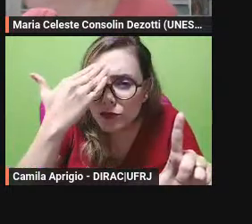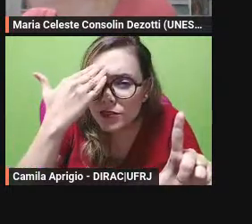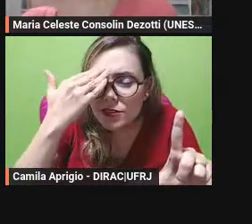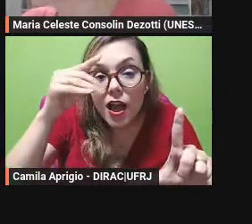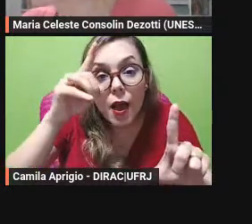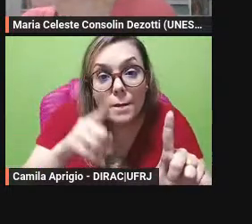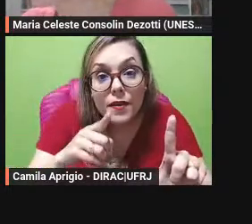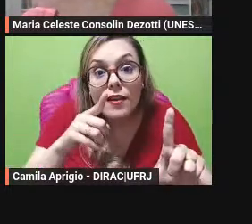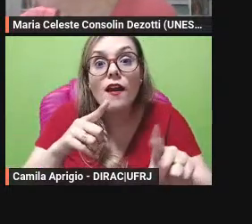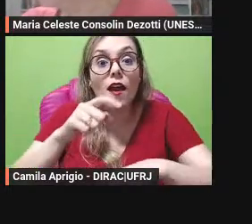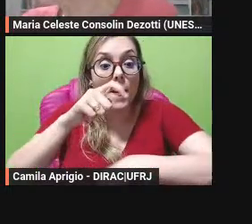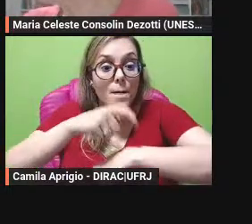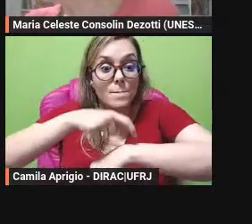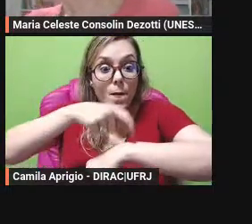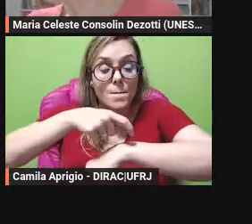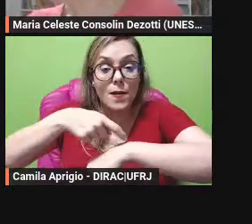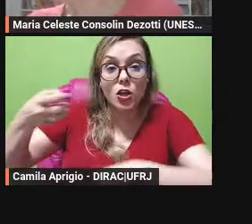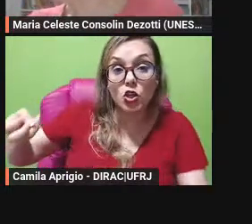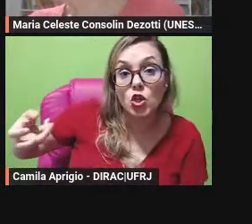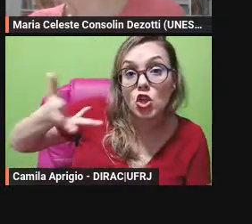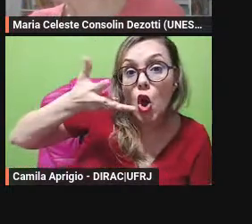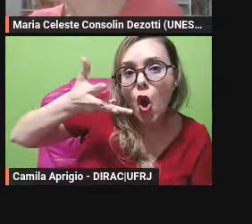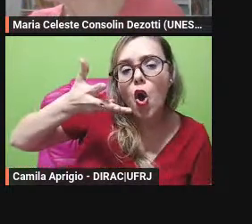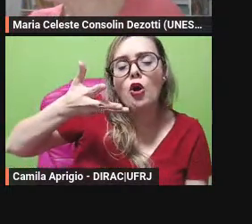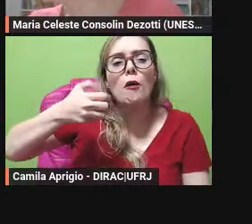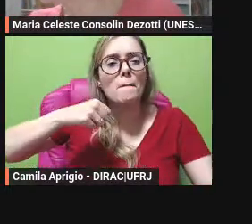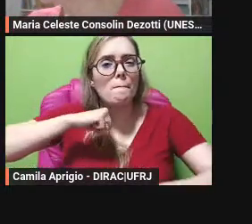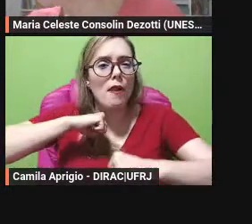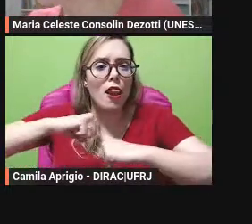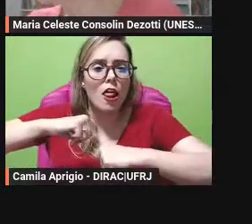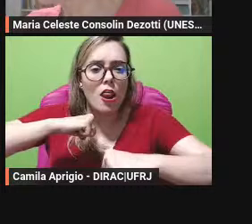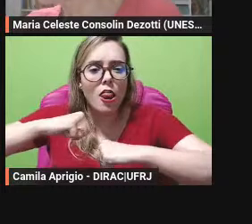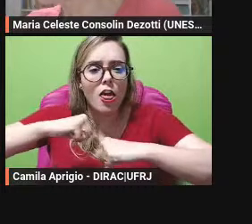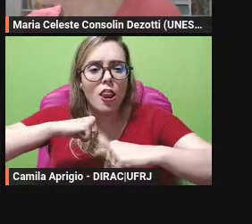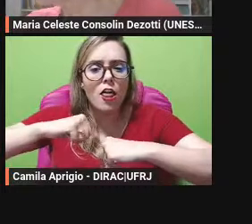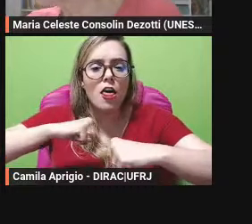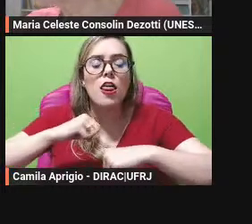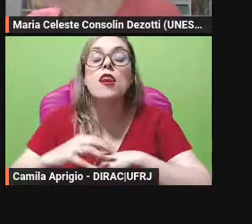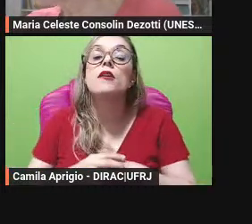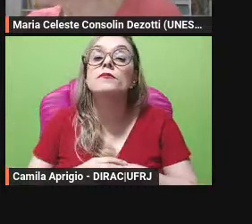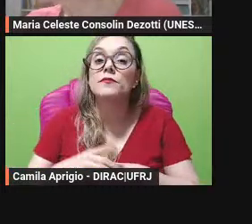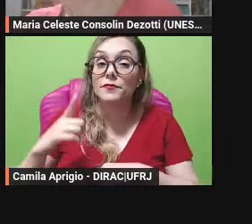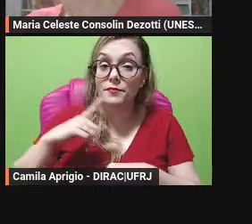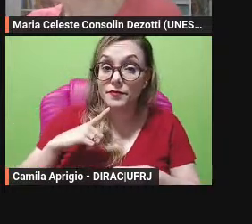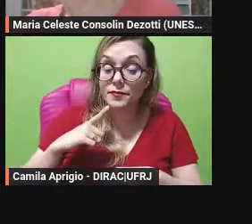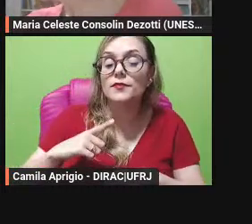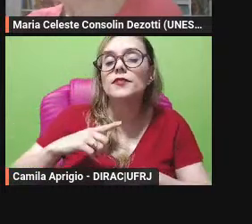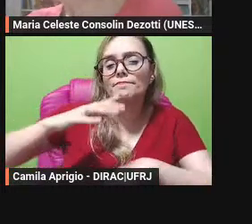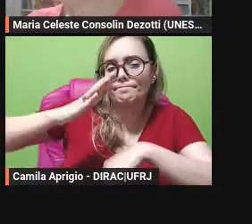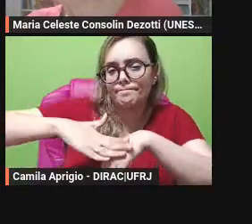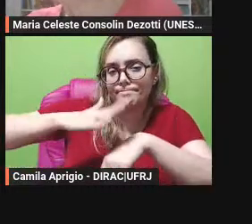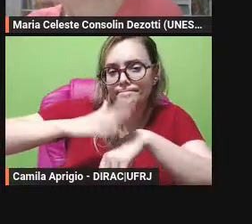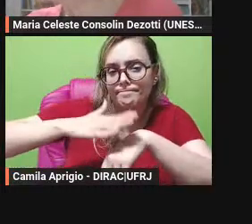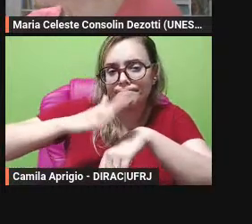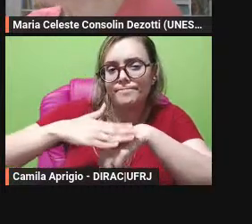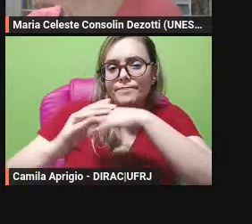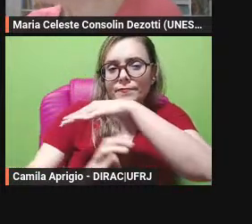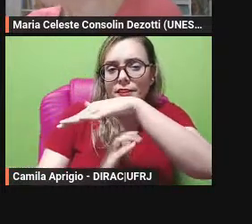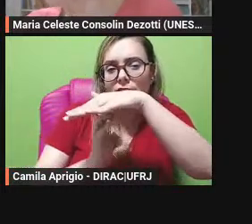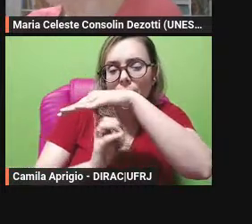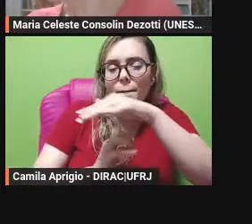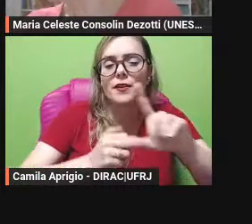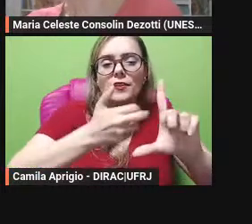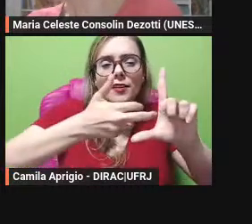um movimento ela começou enviando DVDs por e-mail aos seus assinantes o que hoje a colocaria na